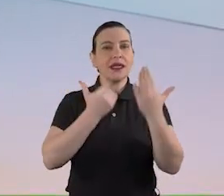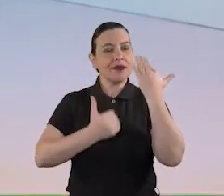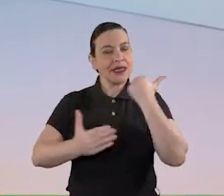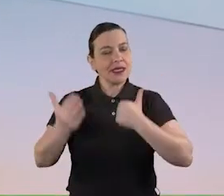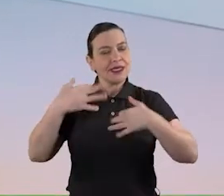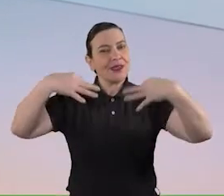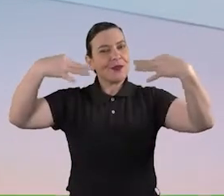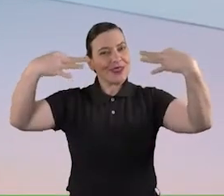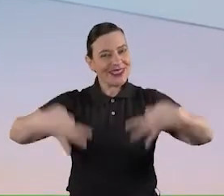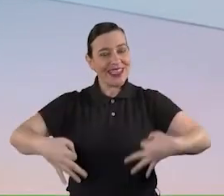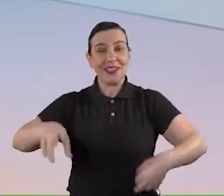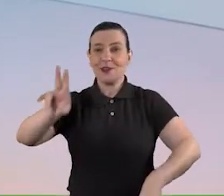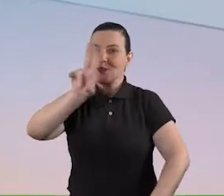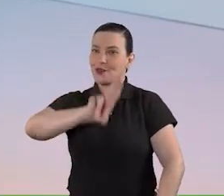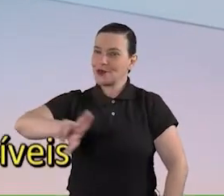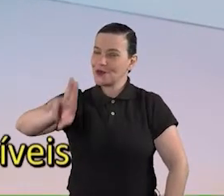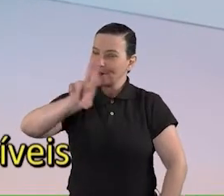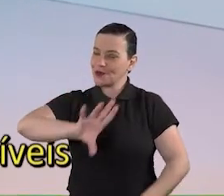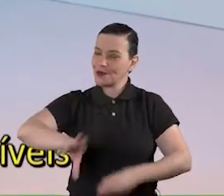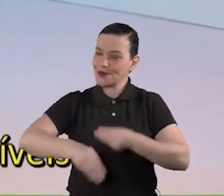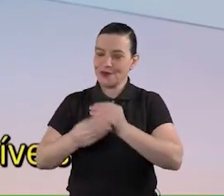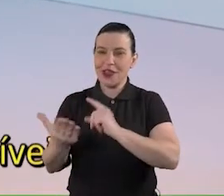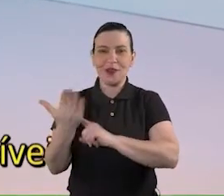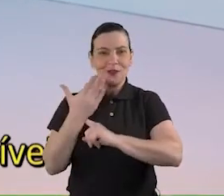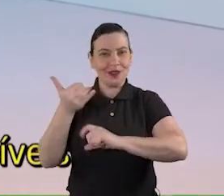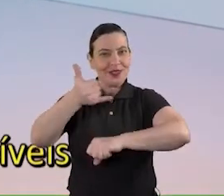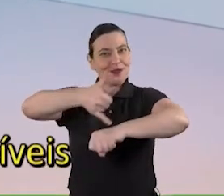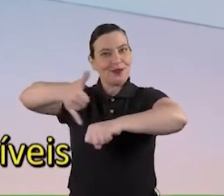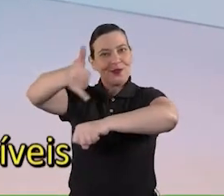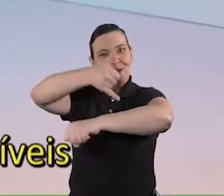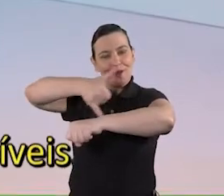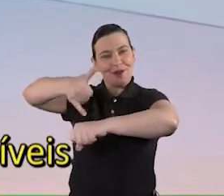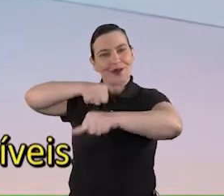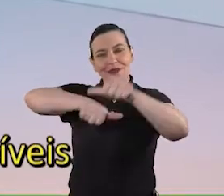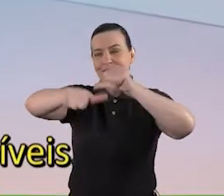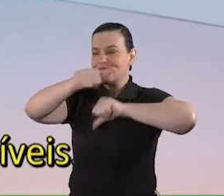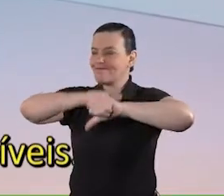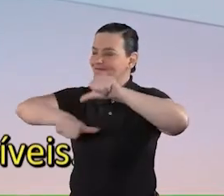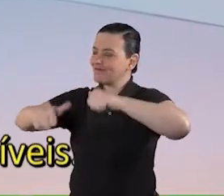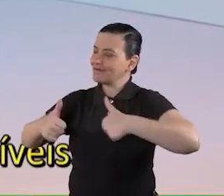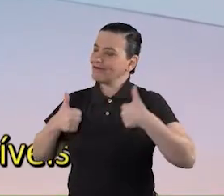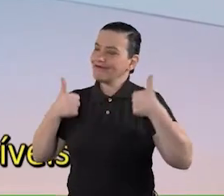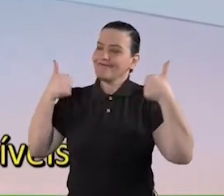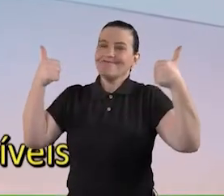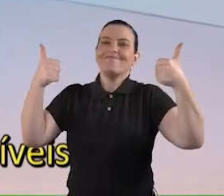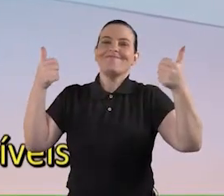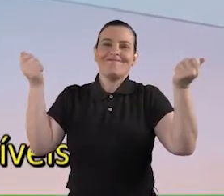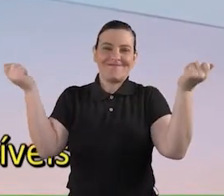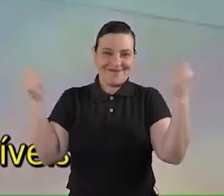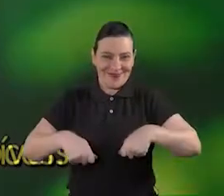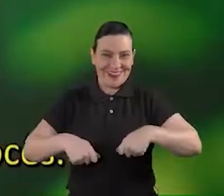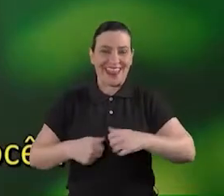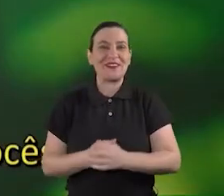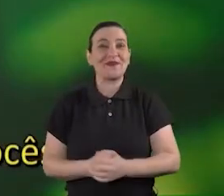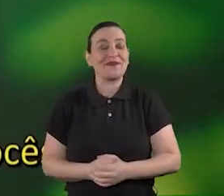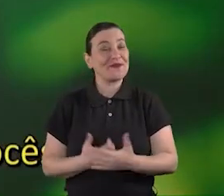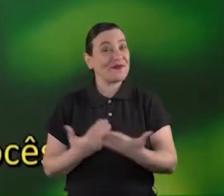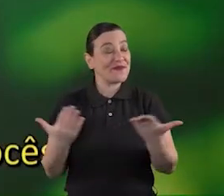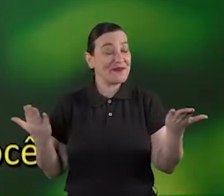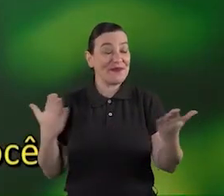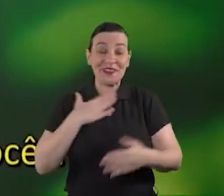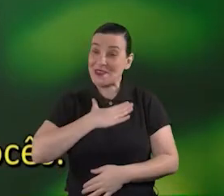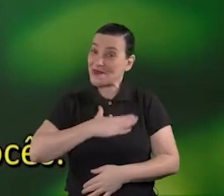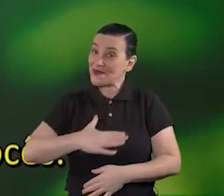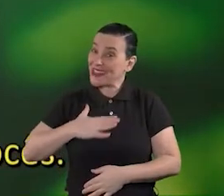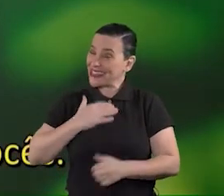adequada e utilizamos os benefícios dos óleos essenciais a mudança e a melhoria são sempre possíveis como sempre é um